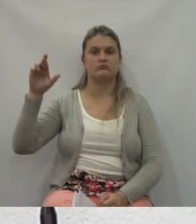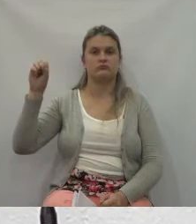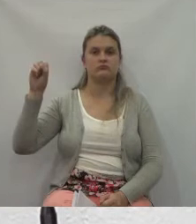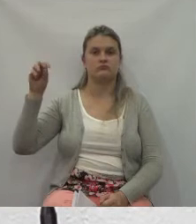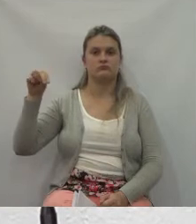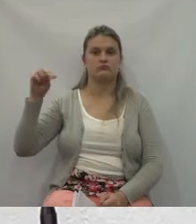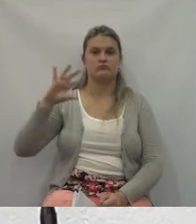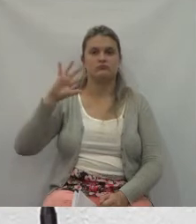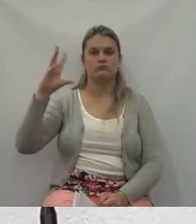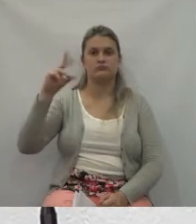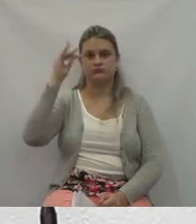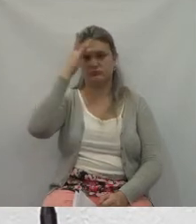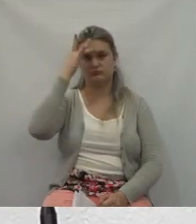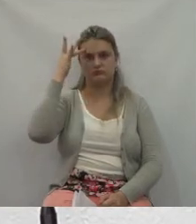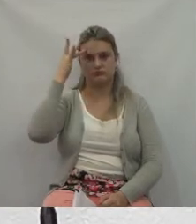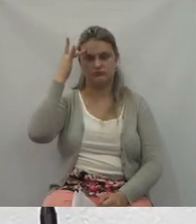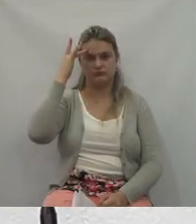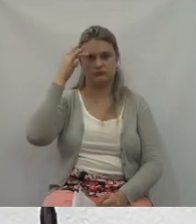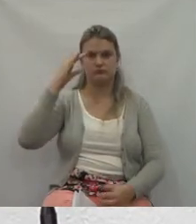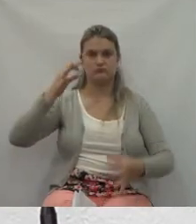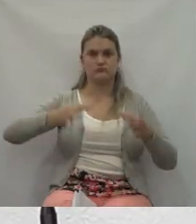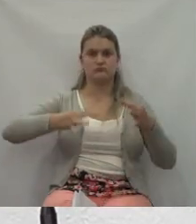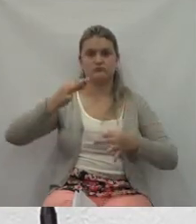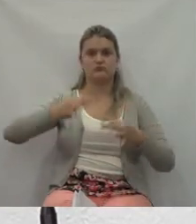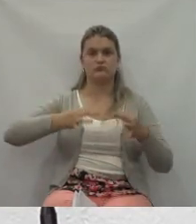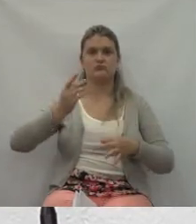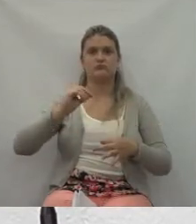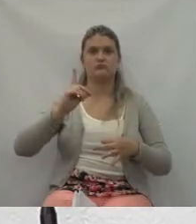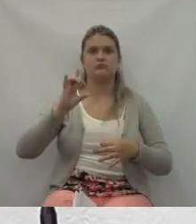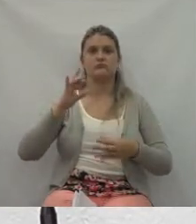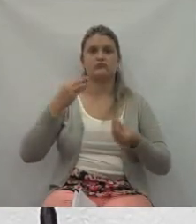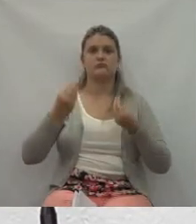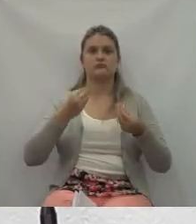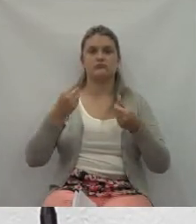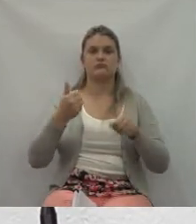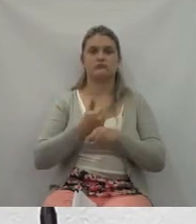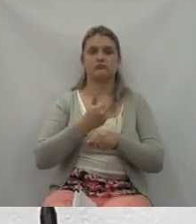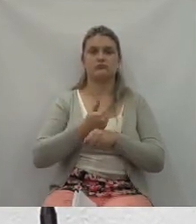grande juiz, não só como profissional, mas como pessoa humana.